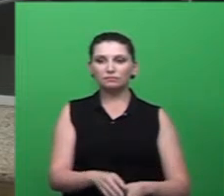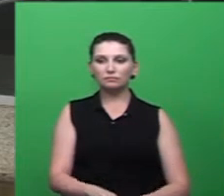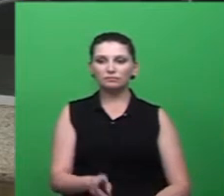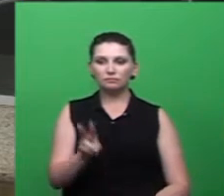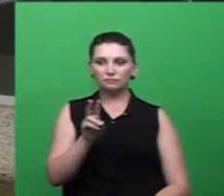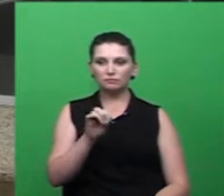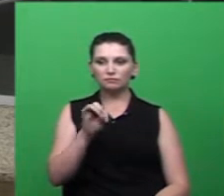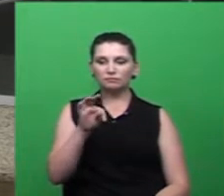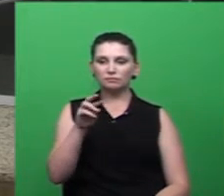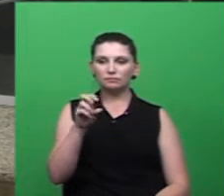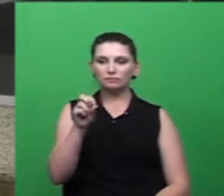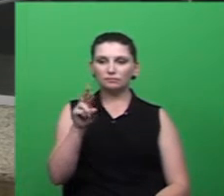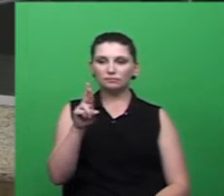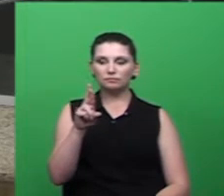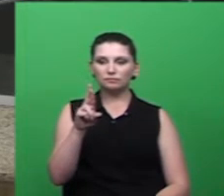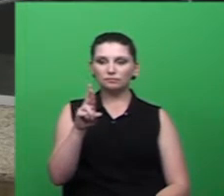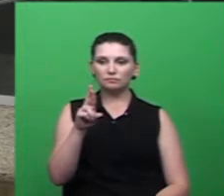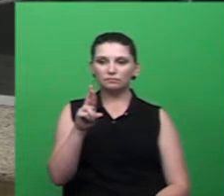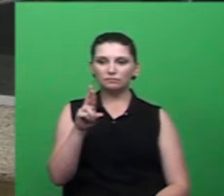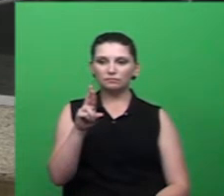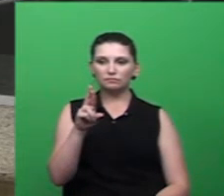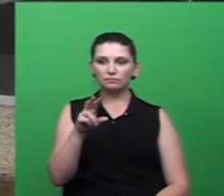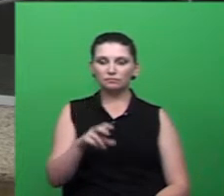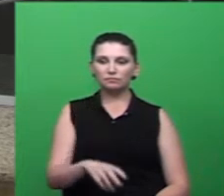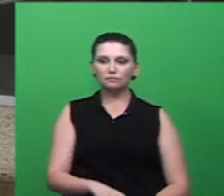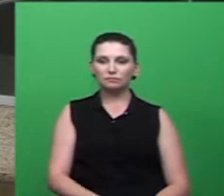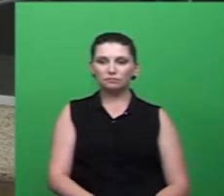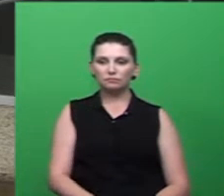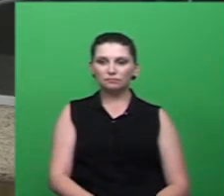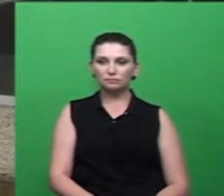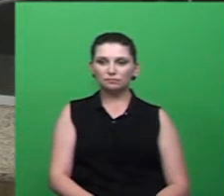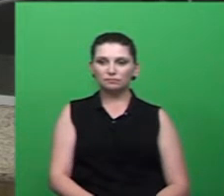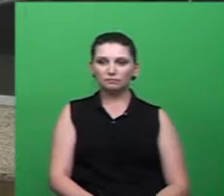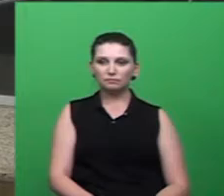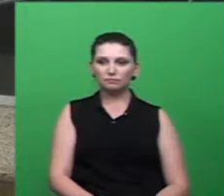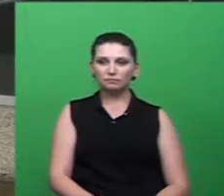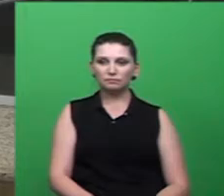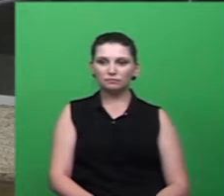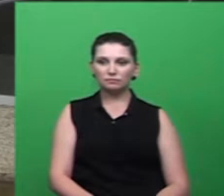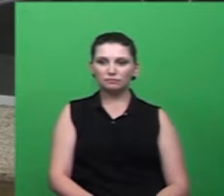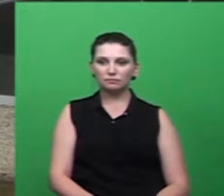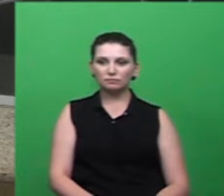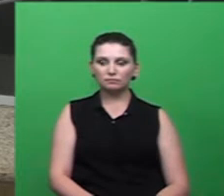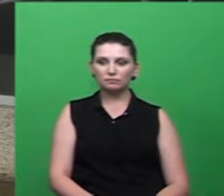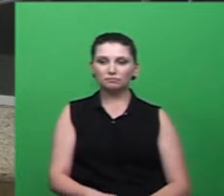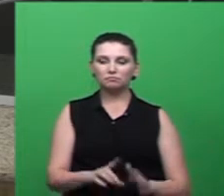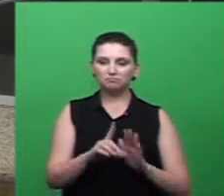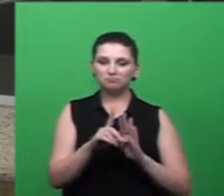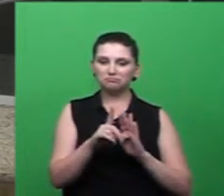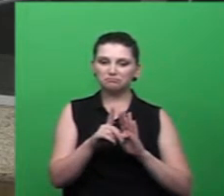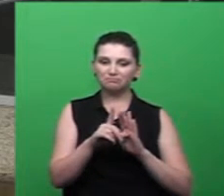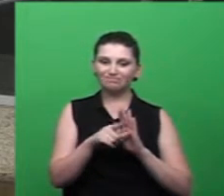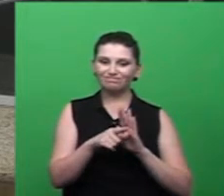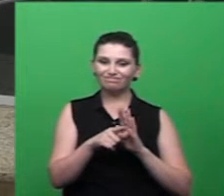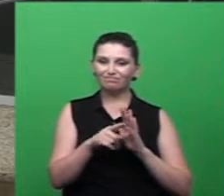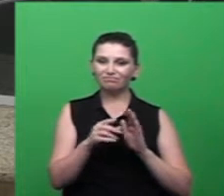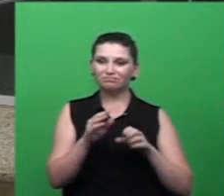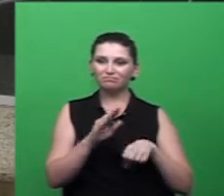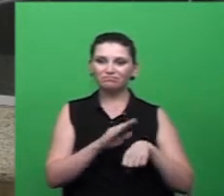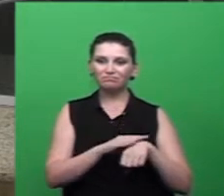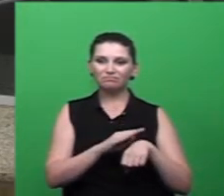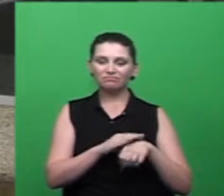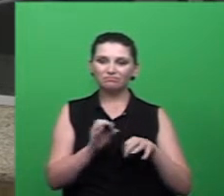Silva com a palavra agora Itamar gostaria que também vossa excelência fosse rápido que o nosso tempo é regimental para depois as